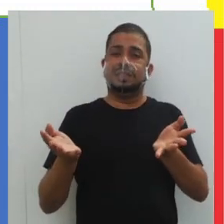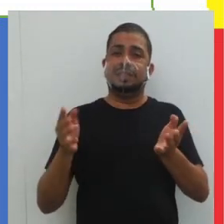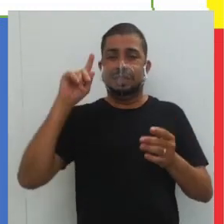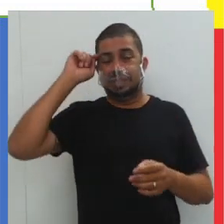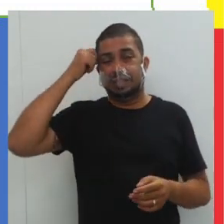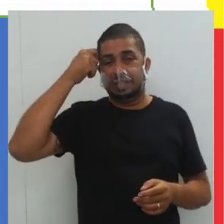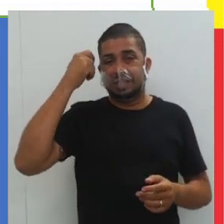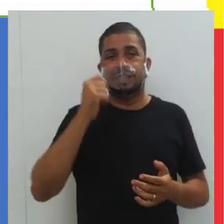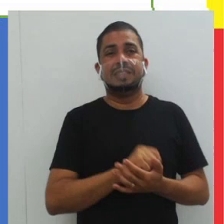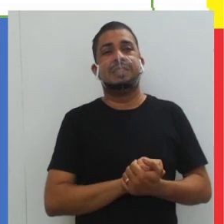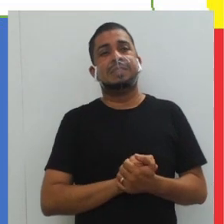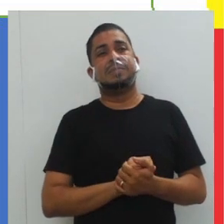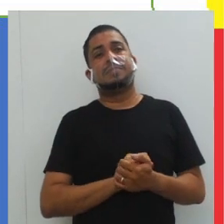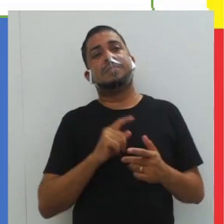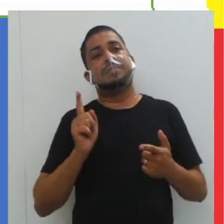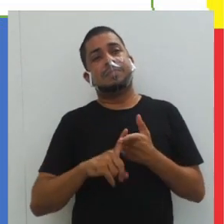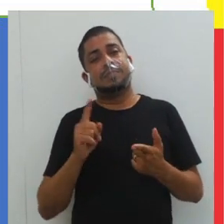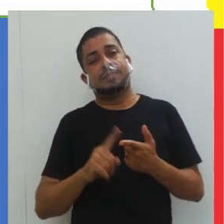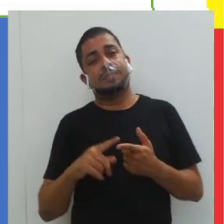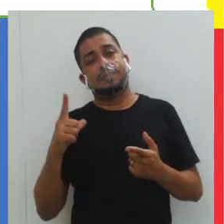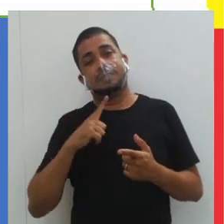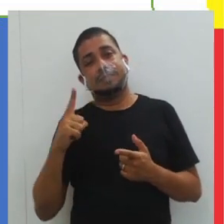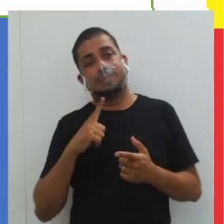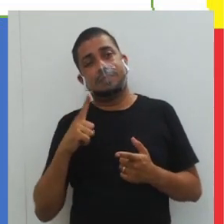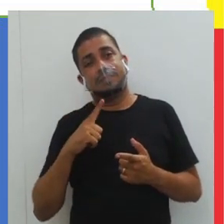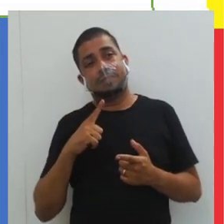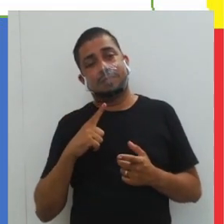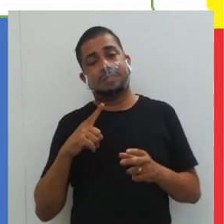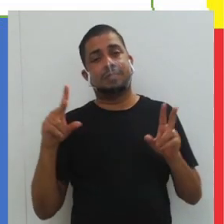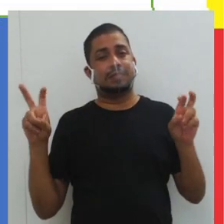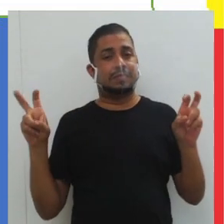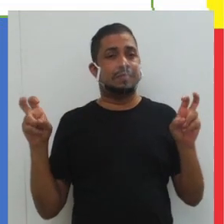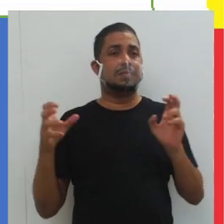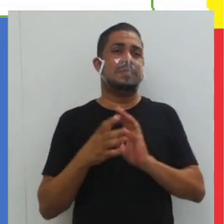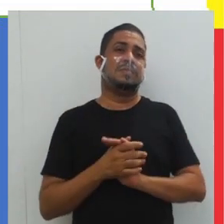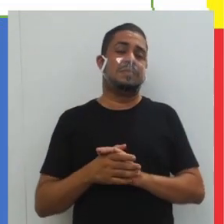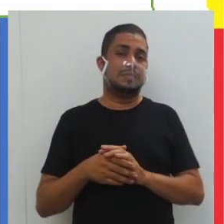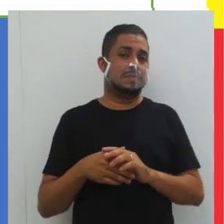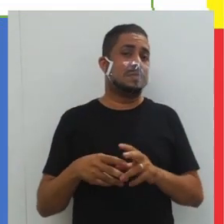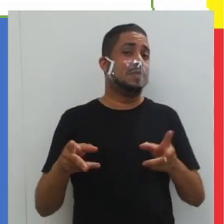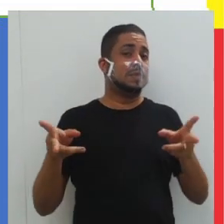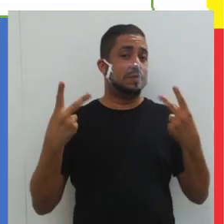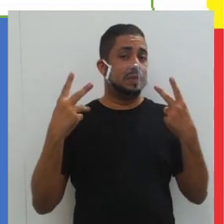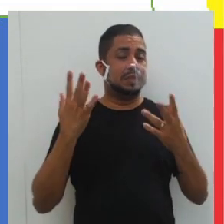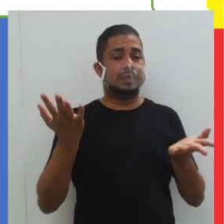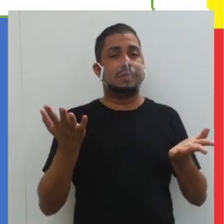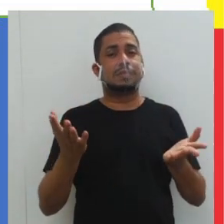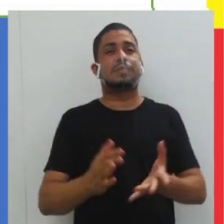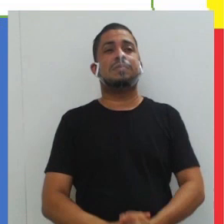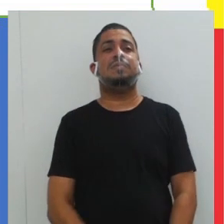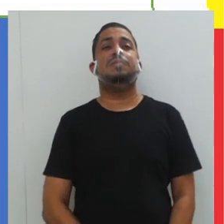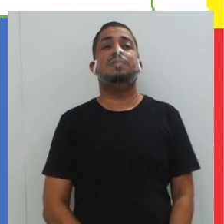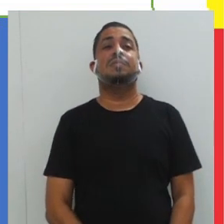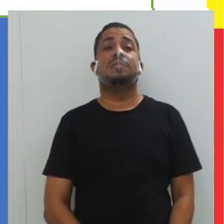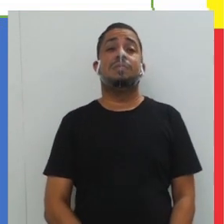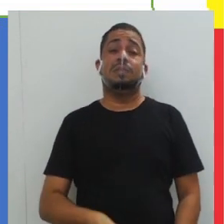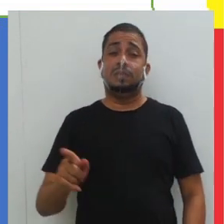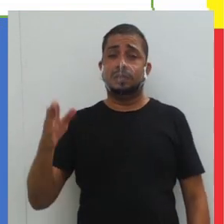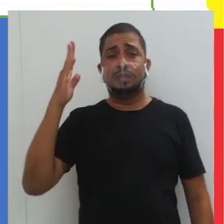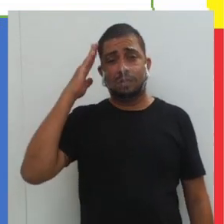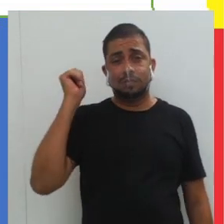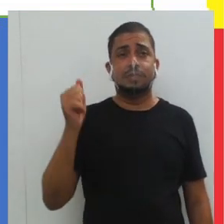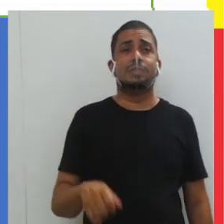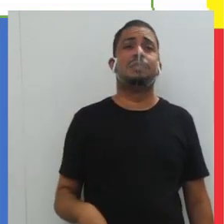negra. Aqui nós temos a seguinte questão. Prestem bem atenção nisso aqui. É